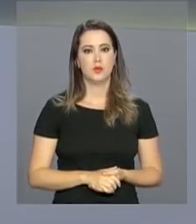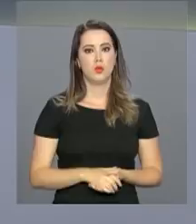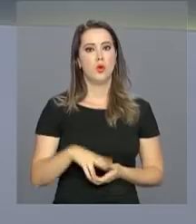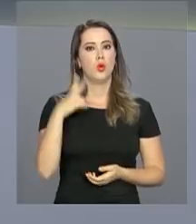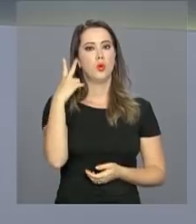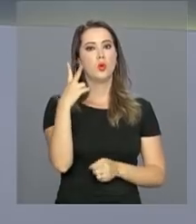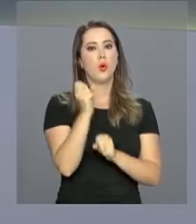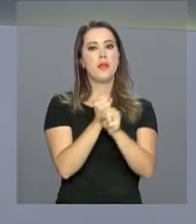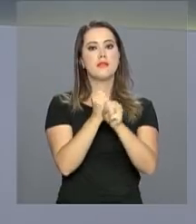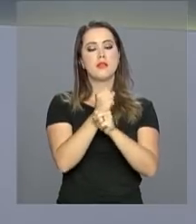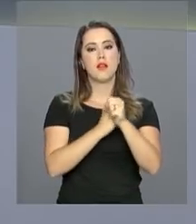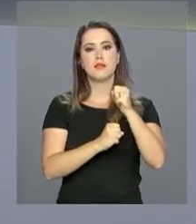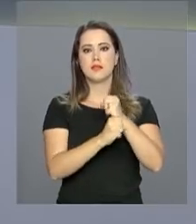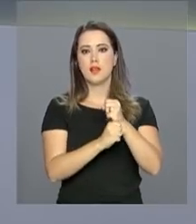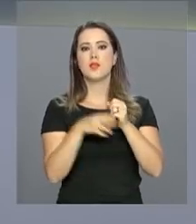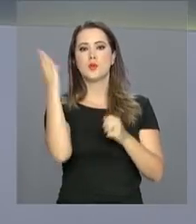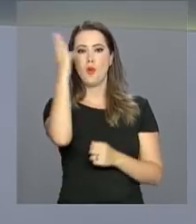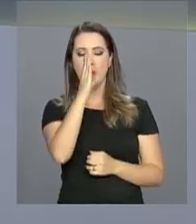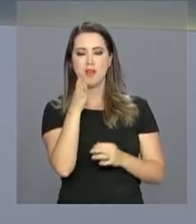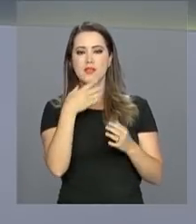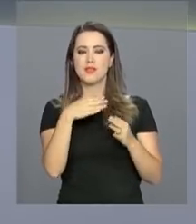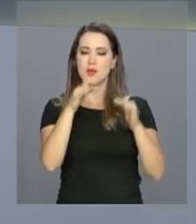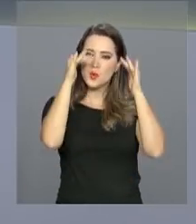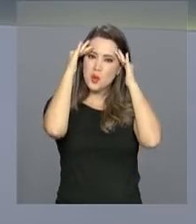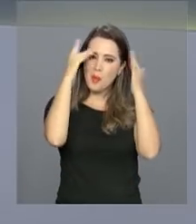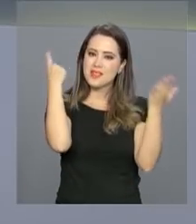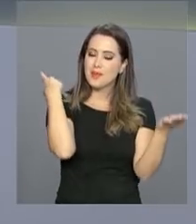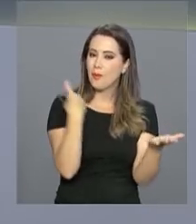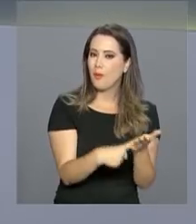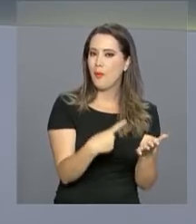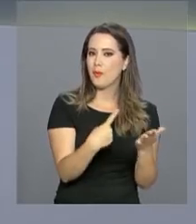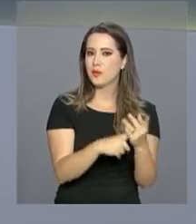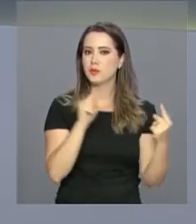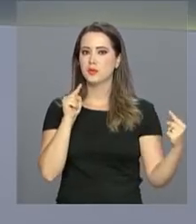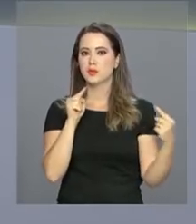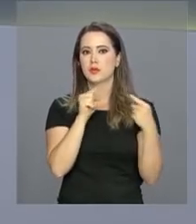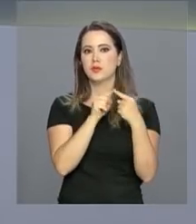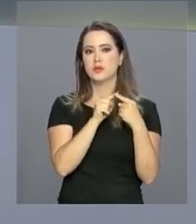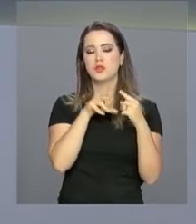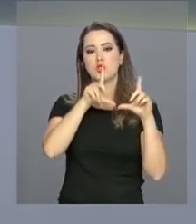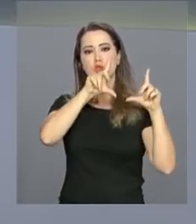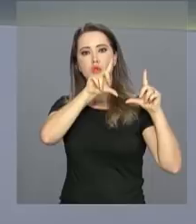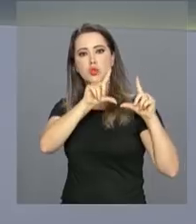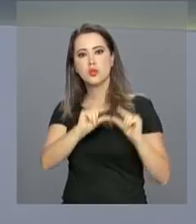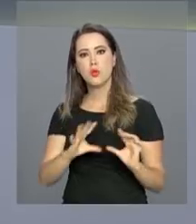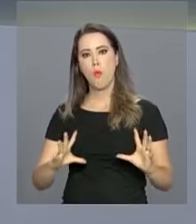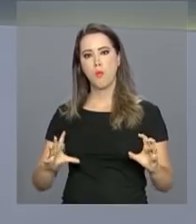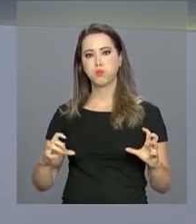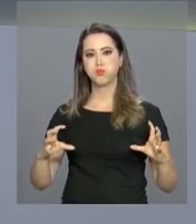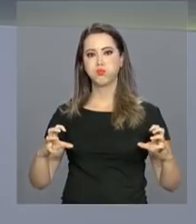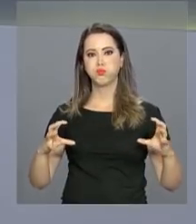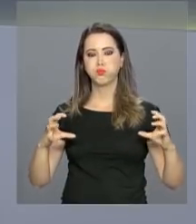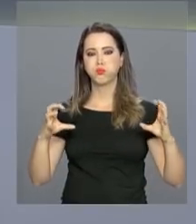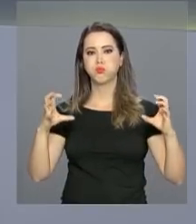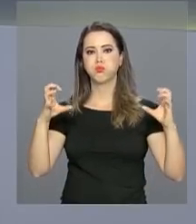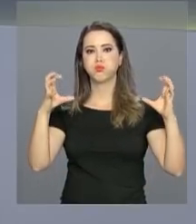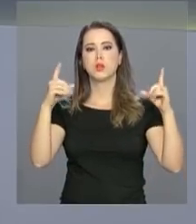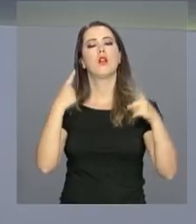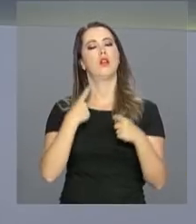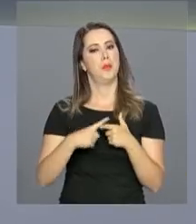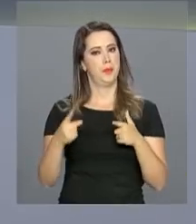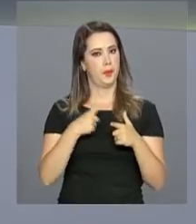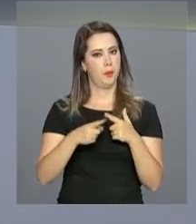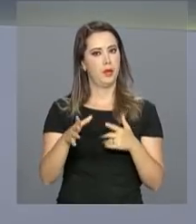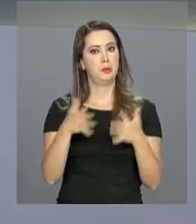anos de antecedência, o Brasil cumpriu a meta de reduzir a emissão de dióxido de carbono, aquele gás que agrava o